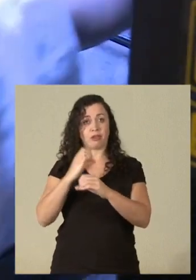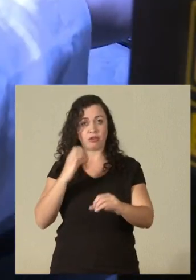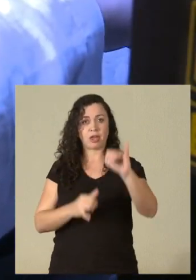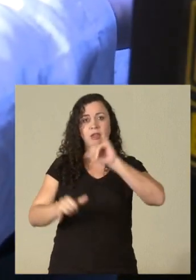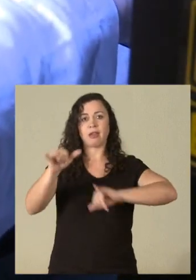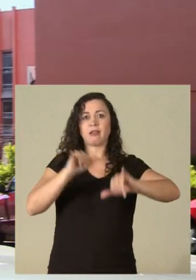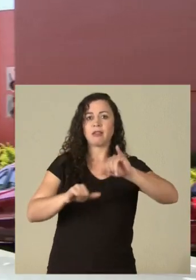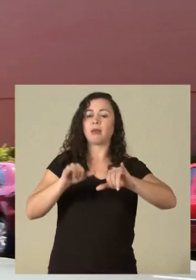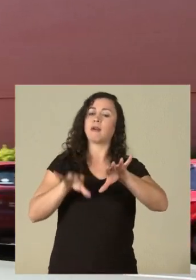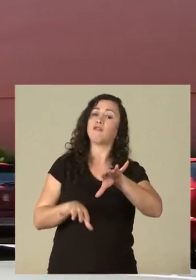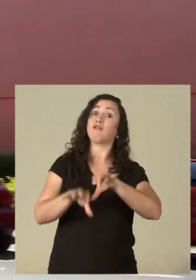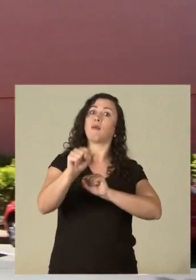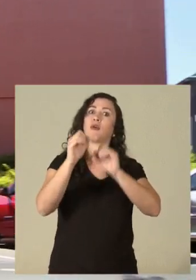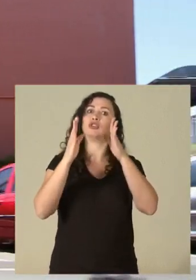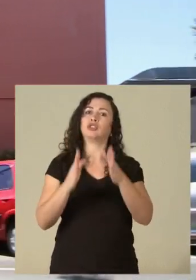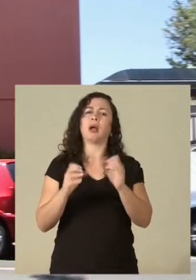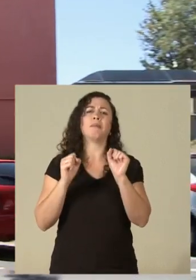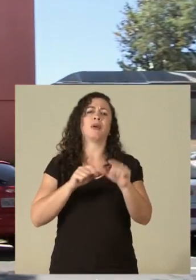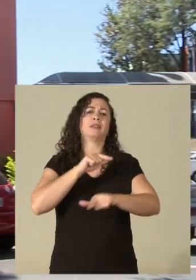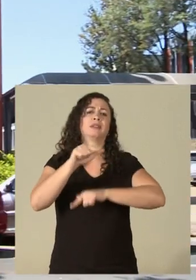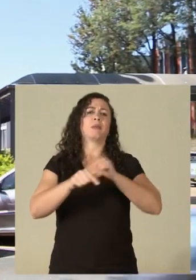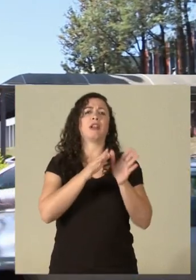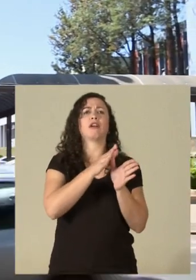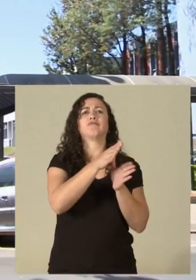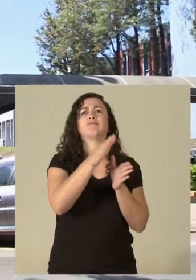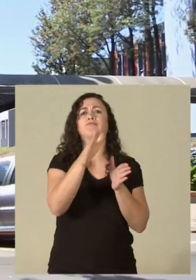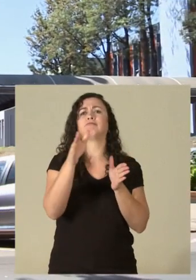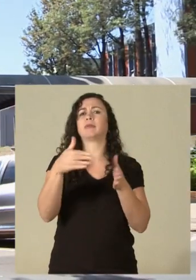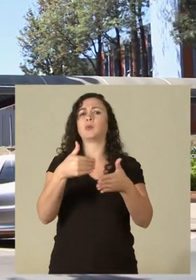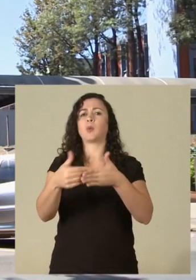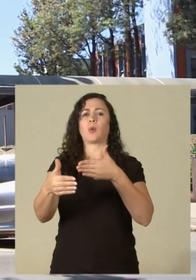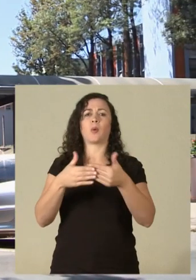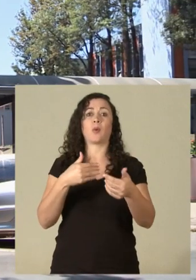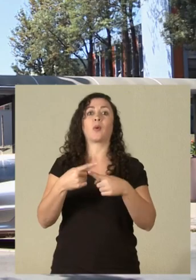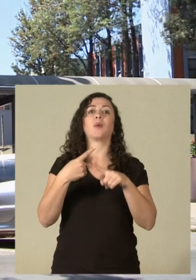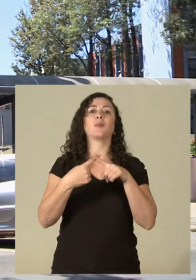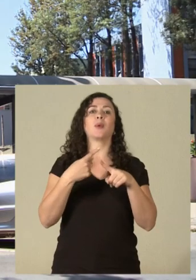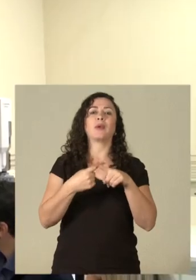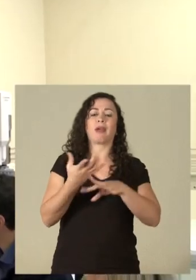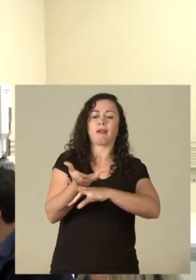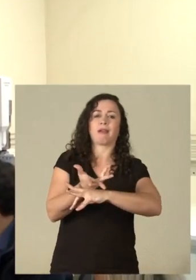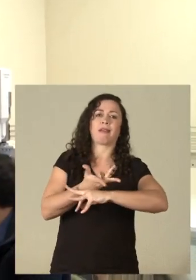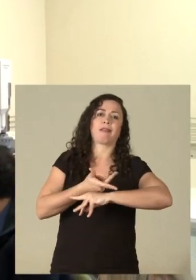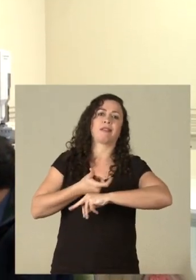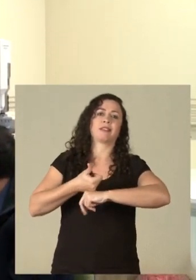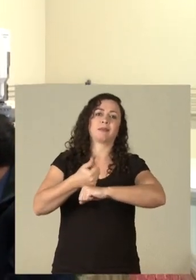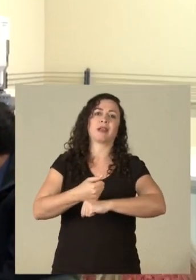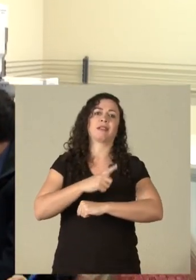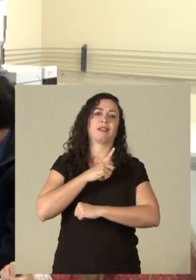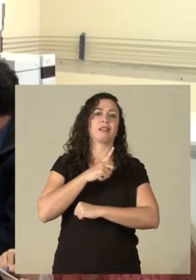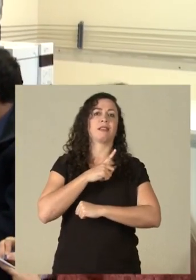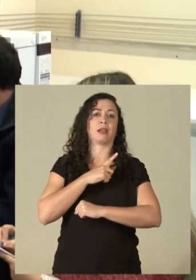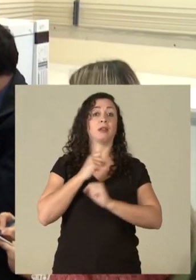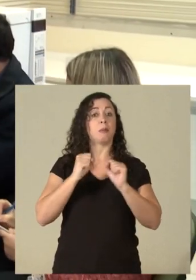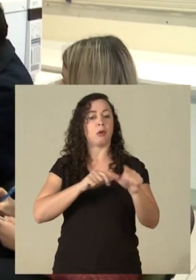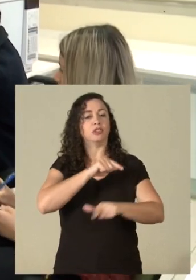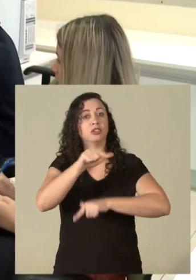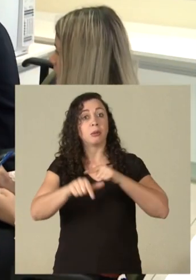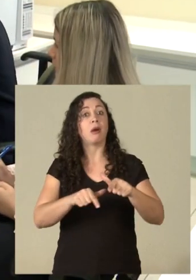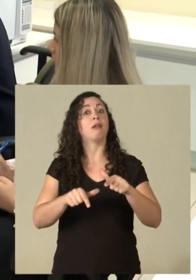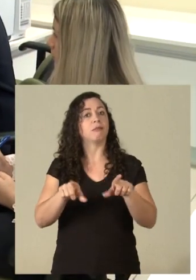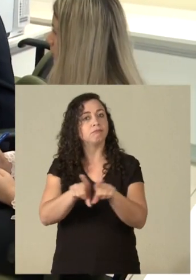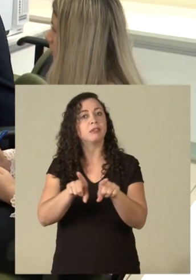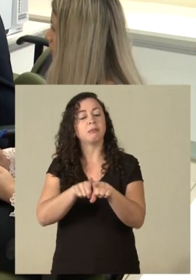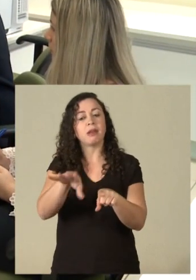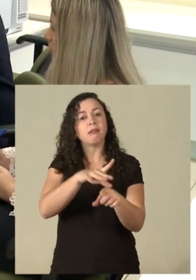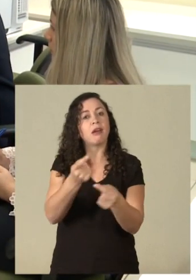forma em engenharia química aqui na Unicamp, ele pode trabalhar em qualquer área devido a essa interdisciplinaridade. Também atua